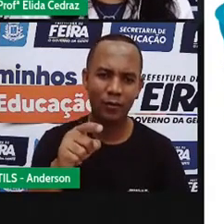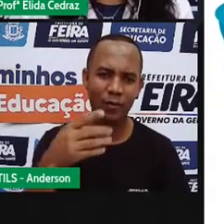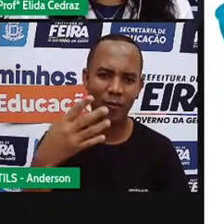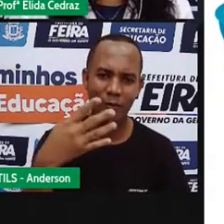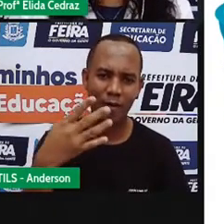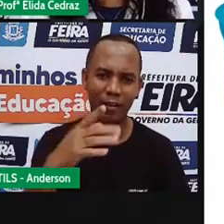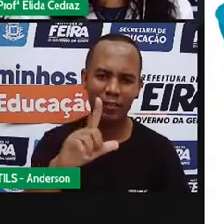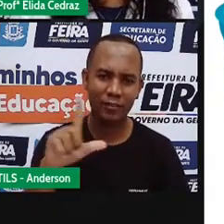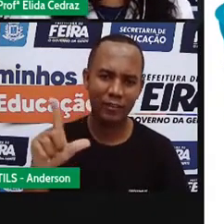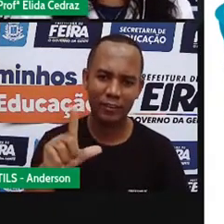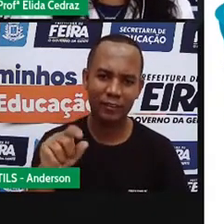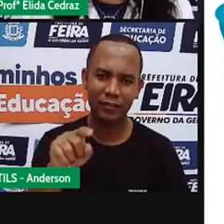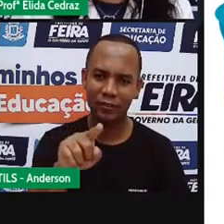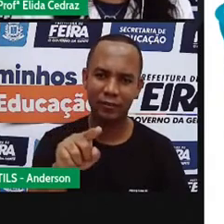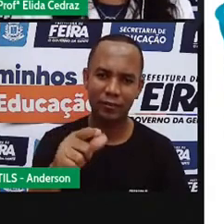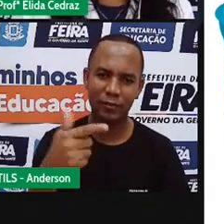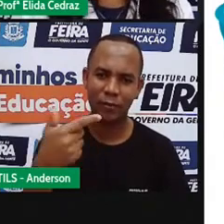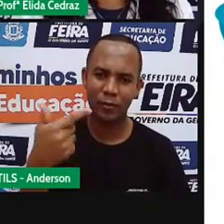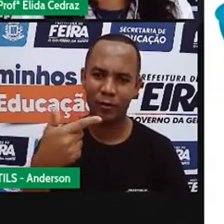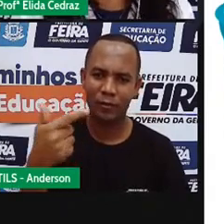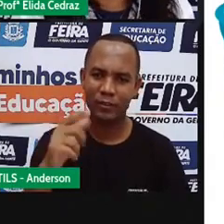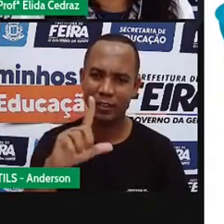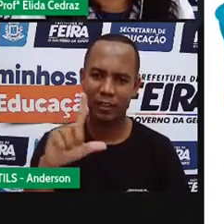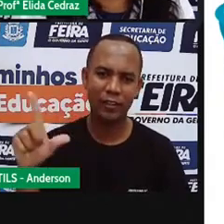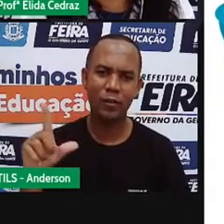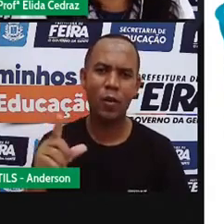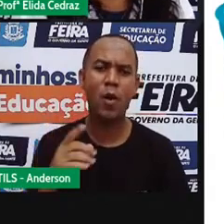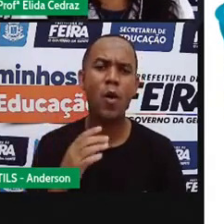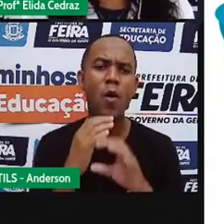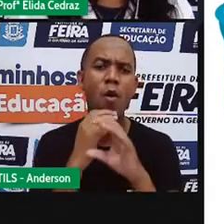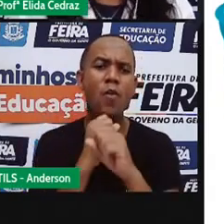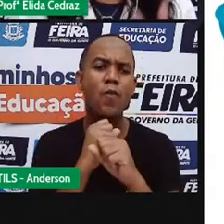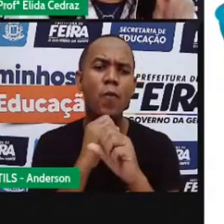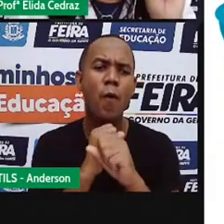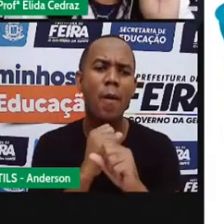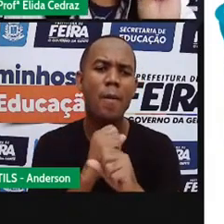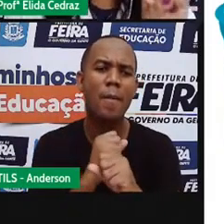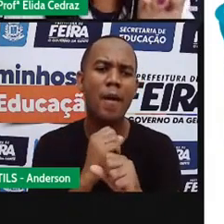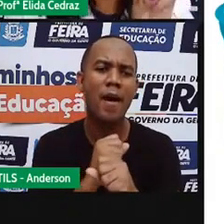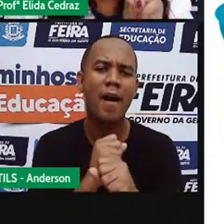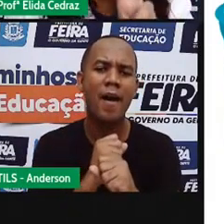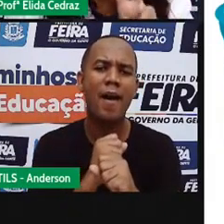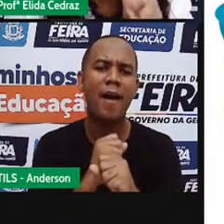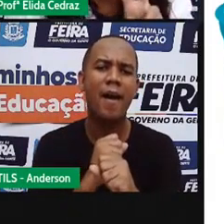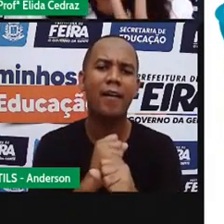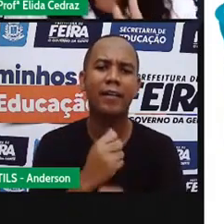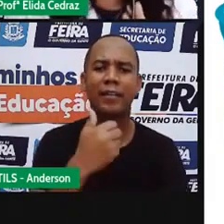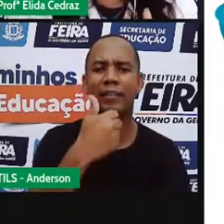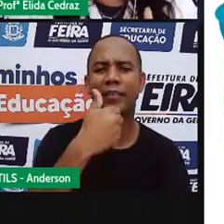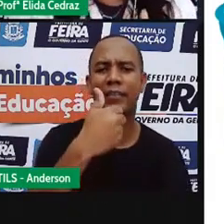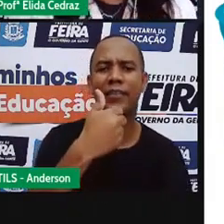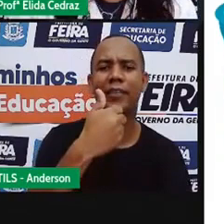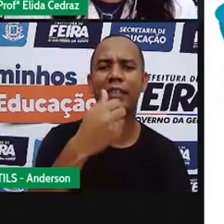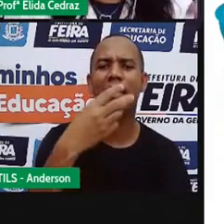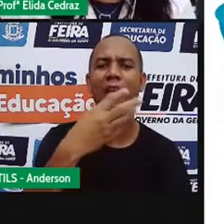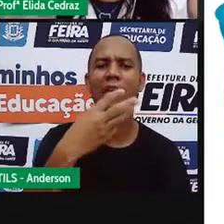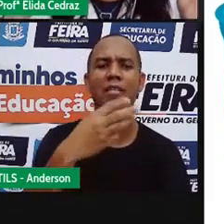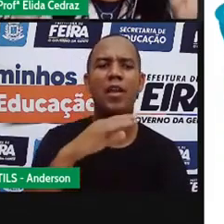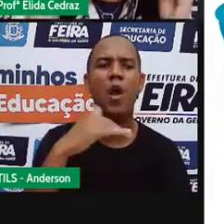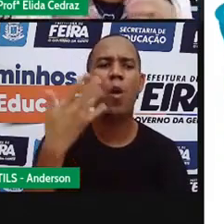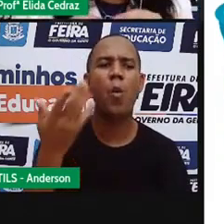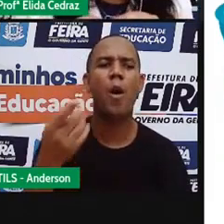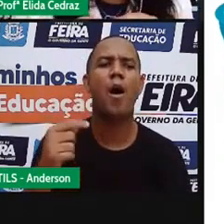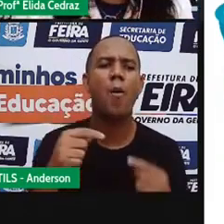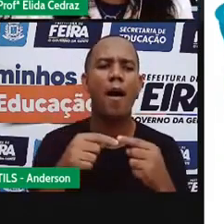um com quatro litros e o outro com dois litros. Mas você só vai poder escolher dois baldes que vai